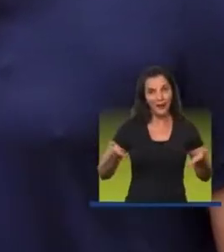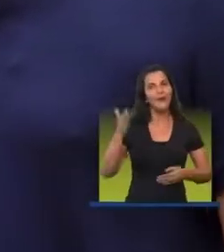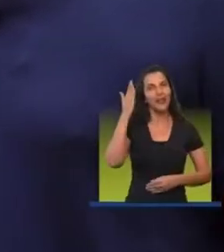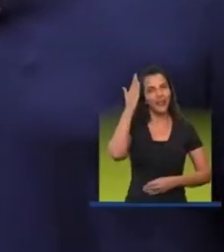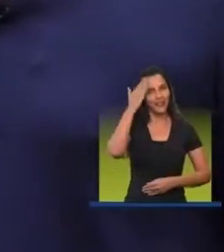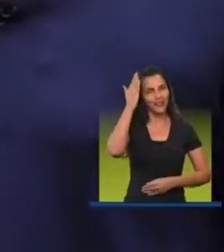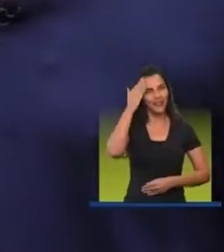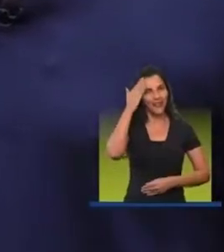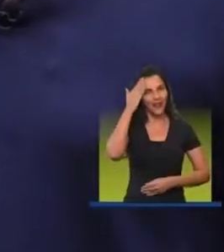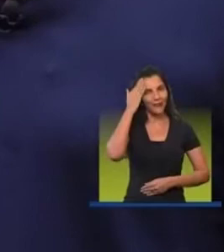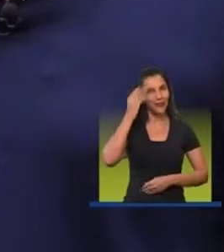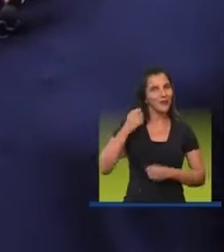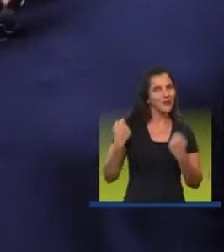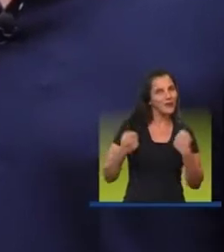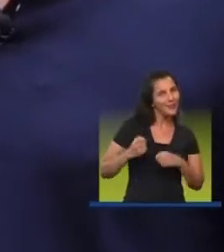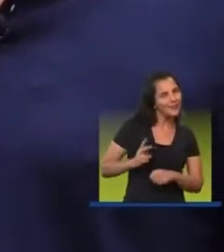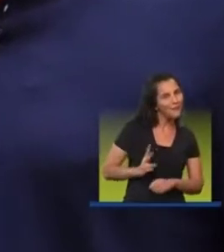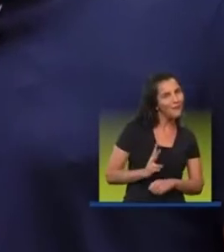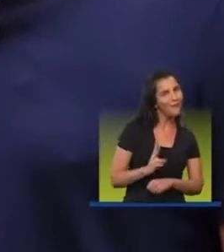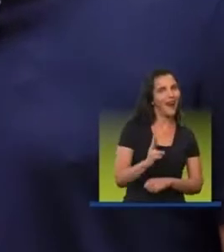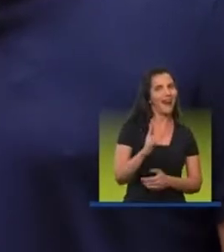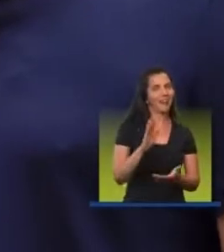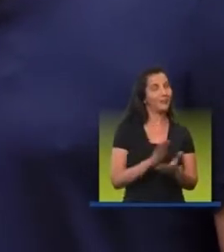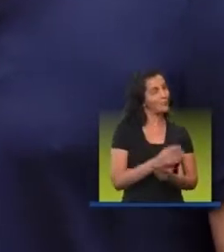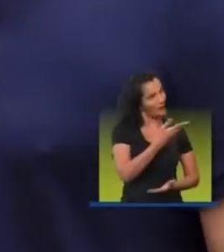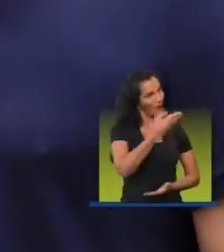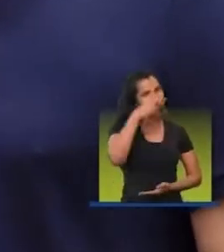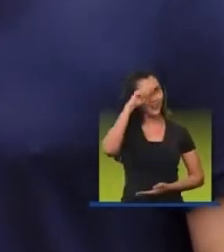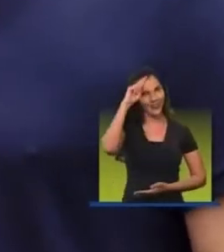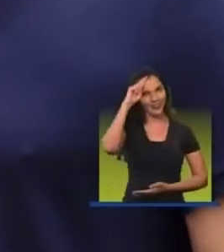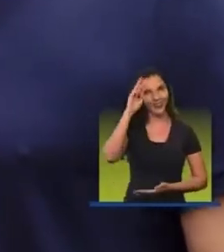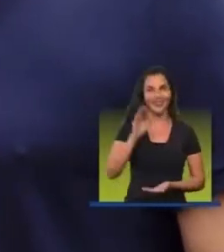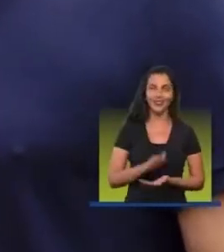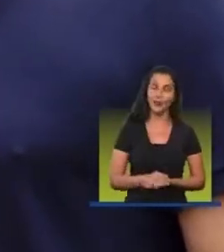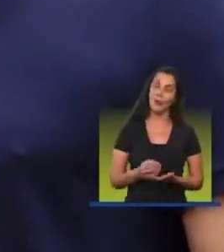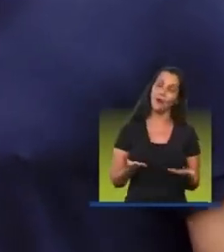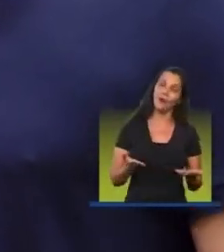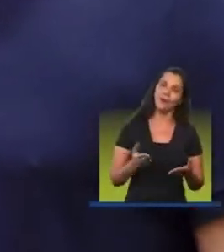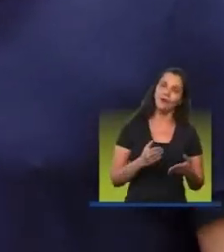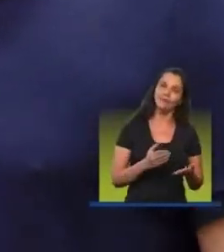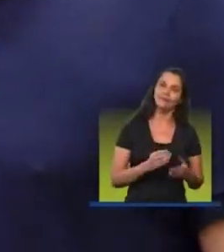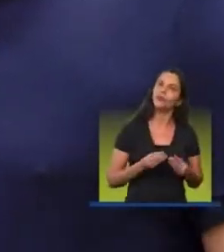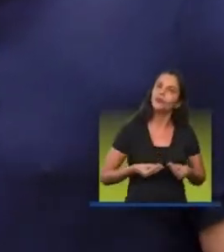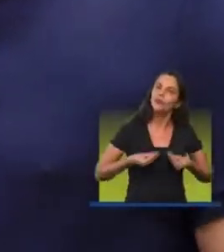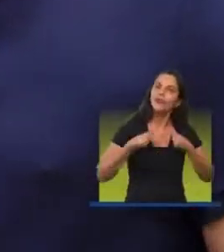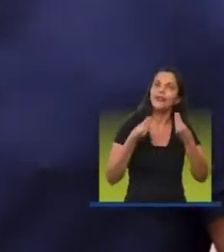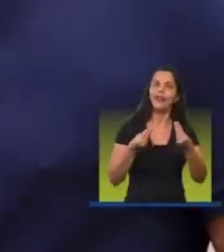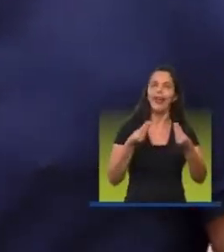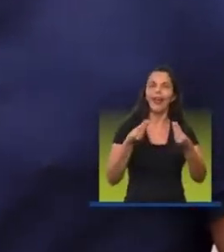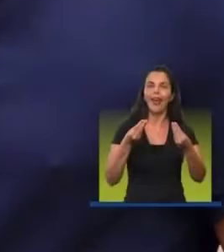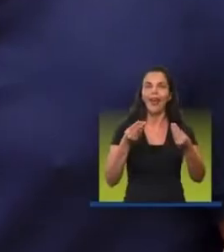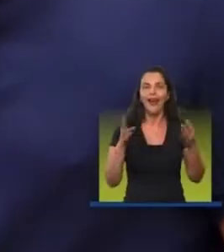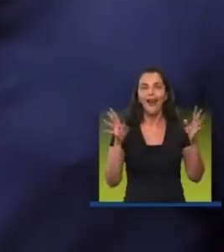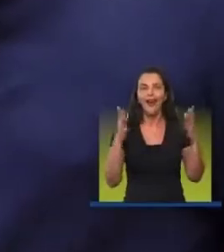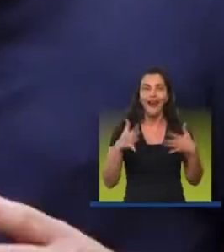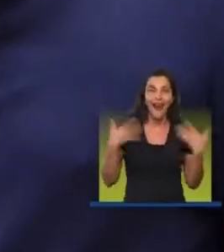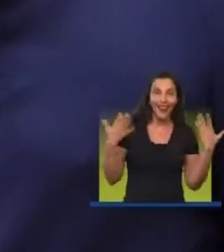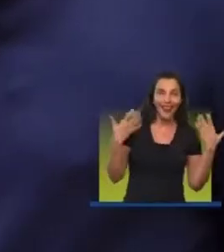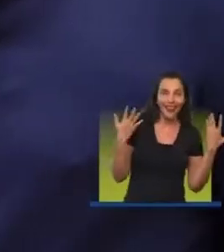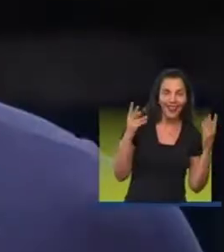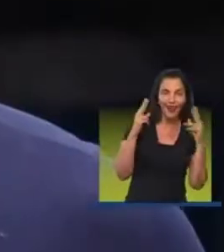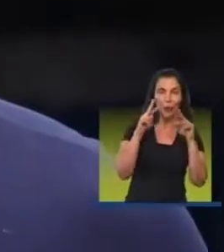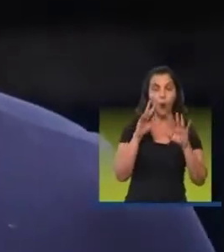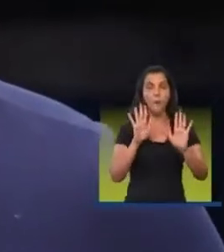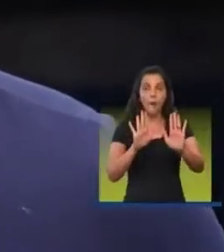sabe Que tem muito mais Para ser feito Não é isso, Jário? Paulo A cada entrega Uma alegria Nos olhos Mas logo vinha